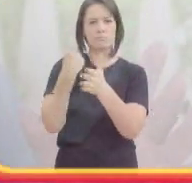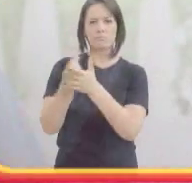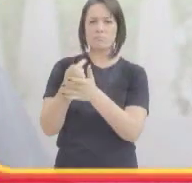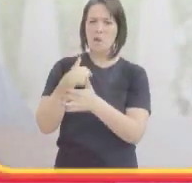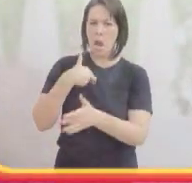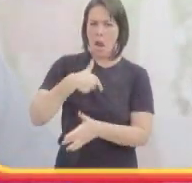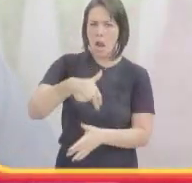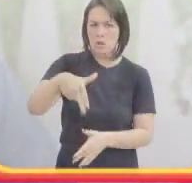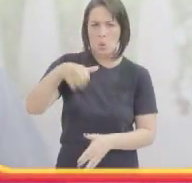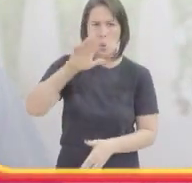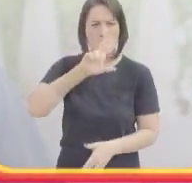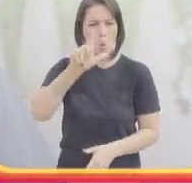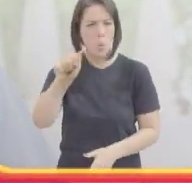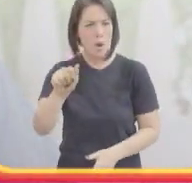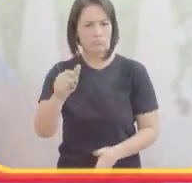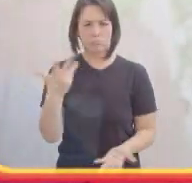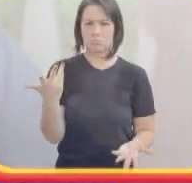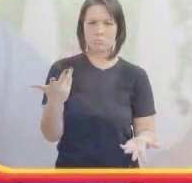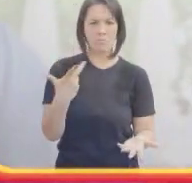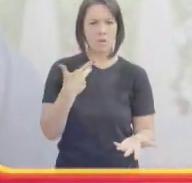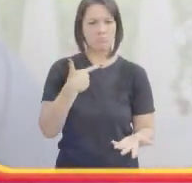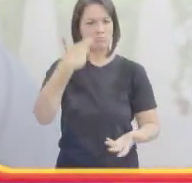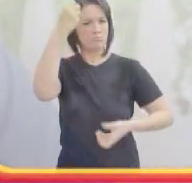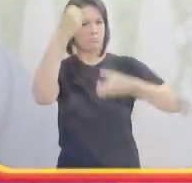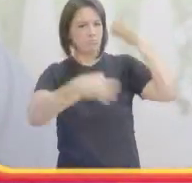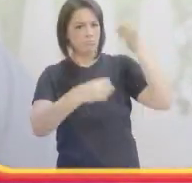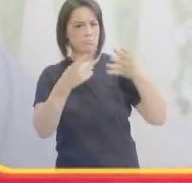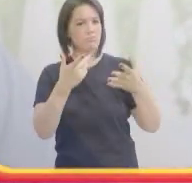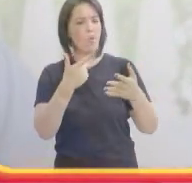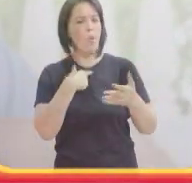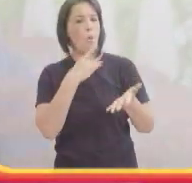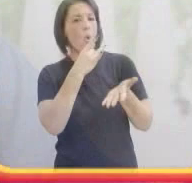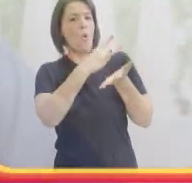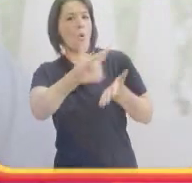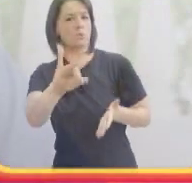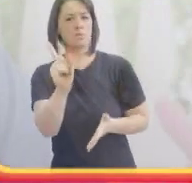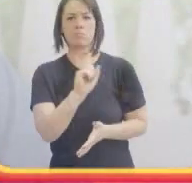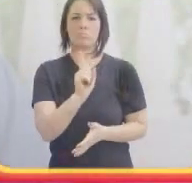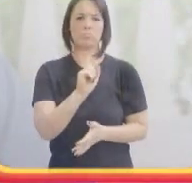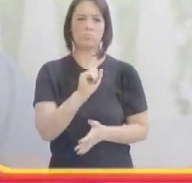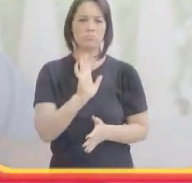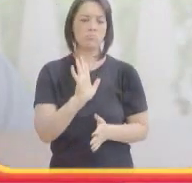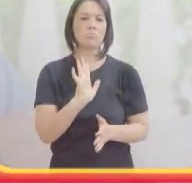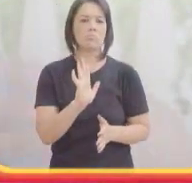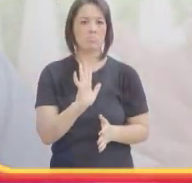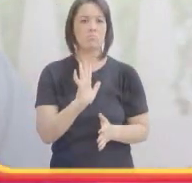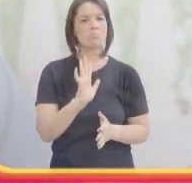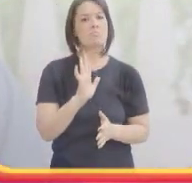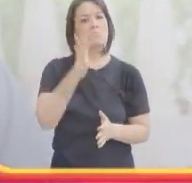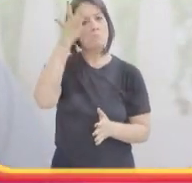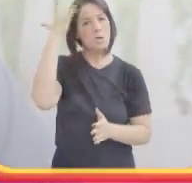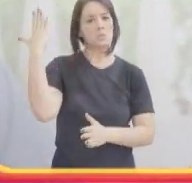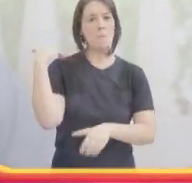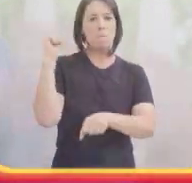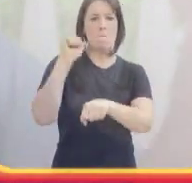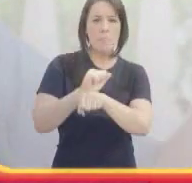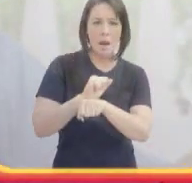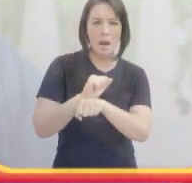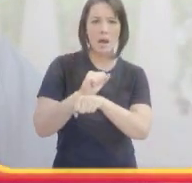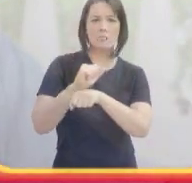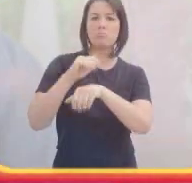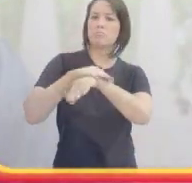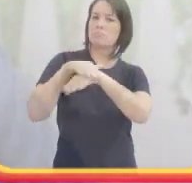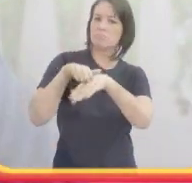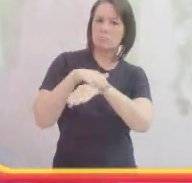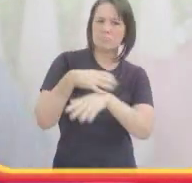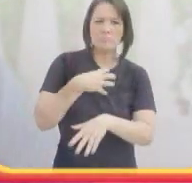do momento que eu falo que é um absurdo a pessoa perguntar se eu ando bem na rua, eu não tô querendo dizer que eu odeio as